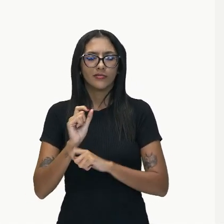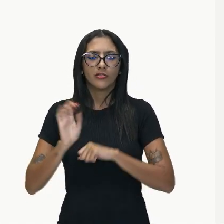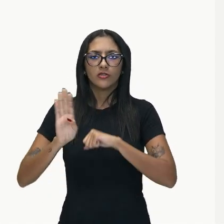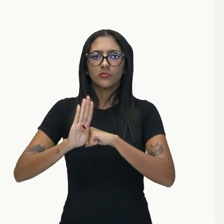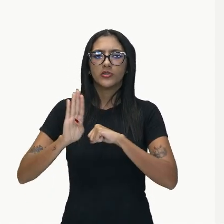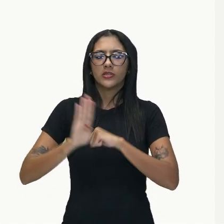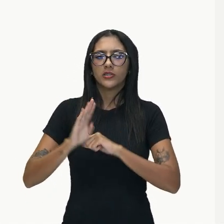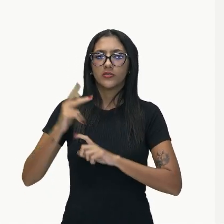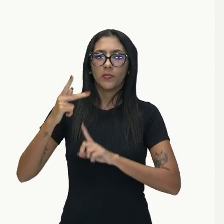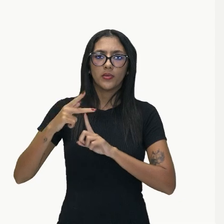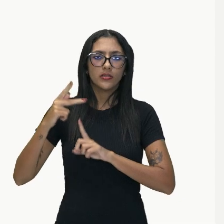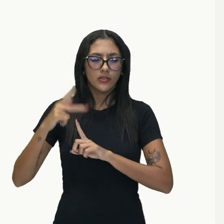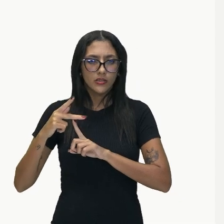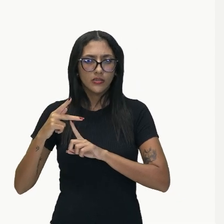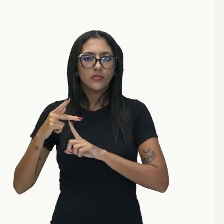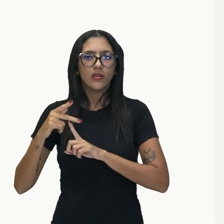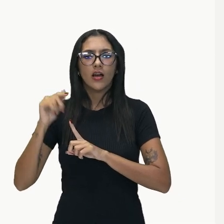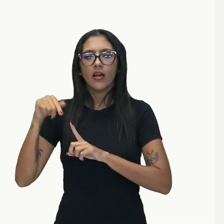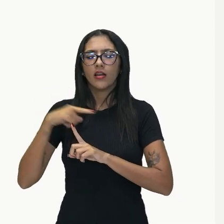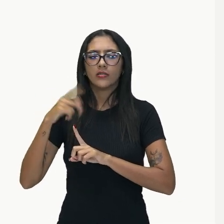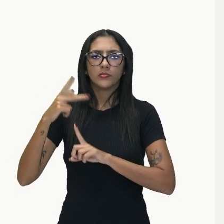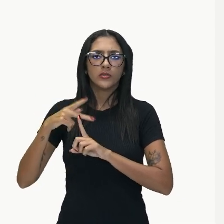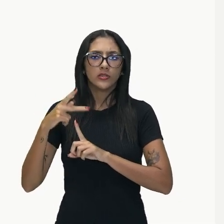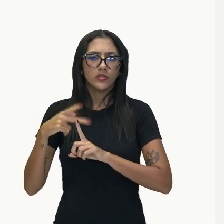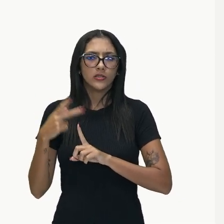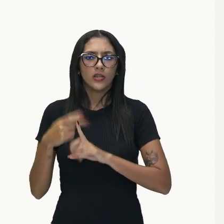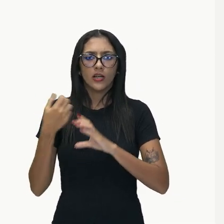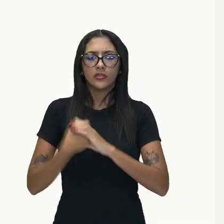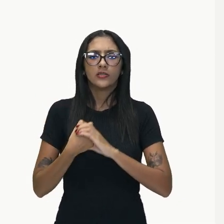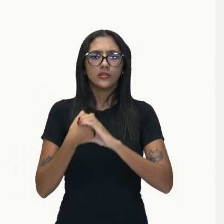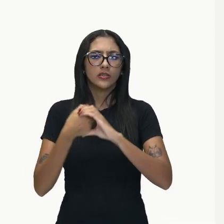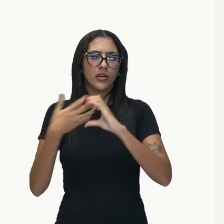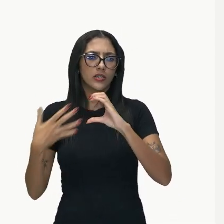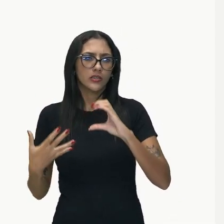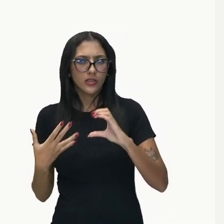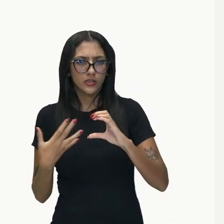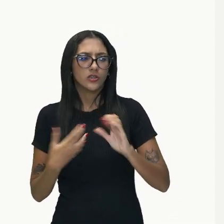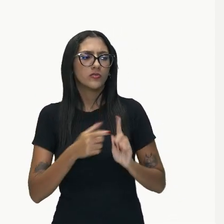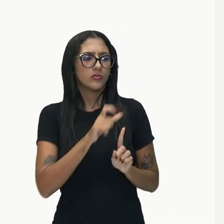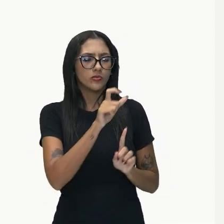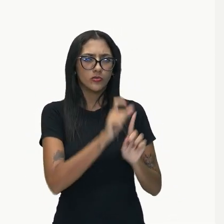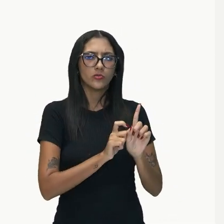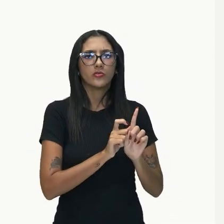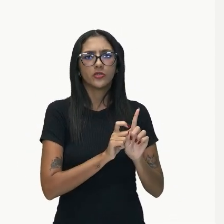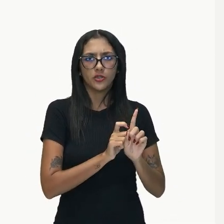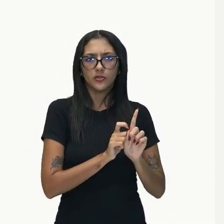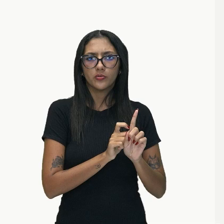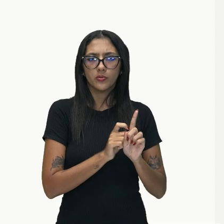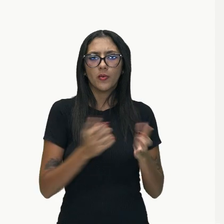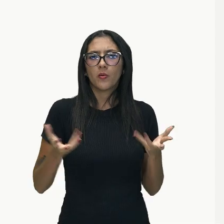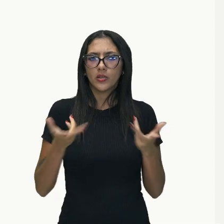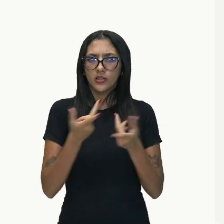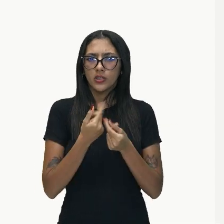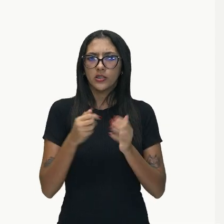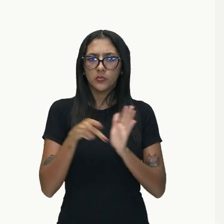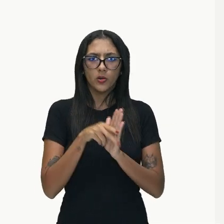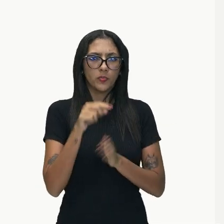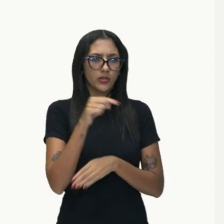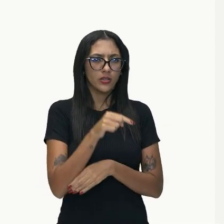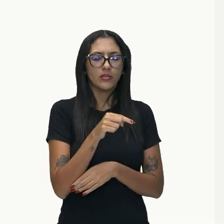predicativa, ou seja, aquela que exerce a função de predicativo do sujeito,